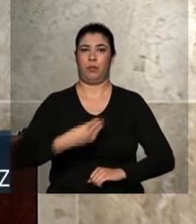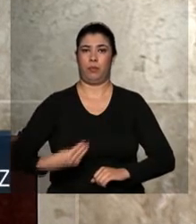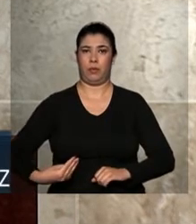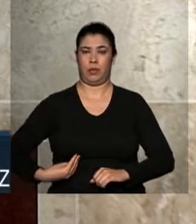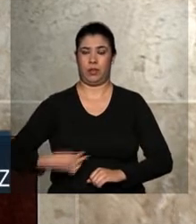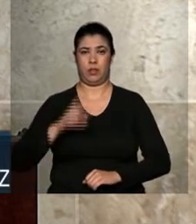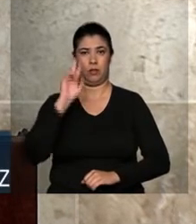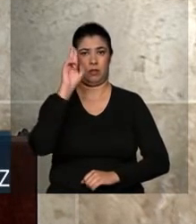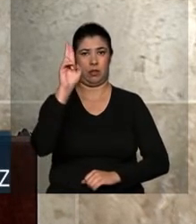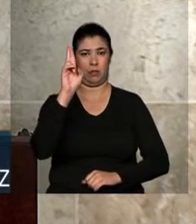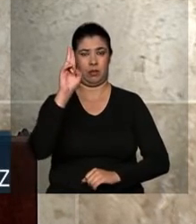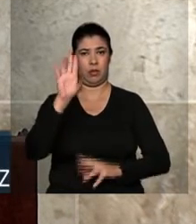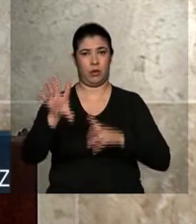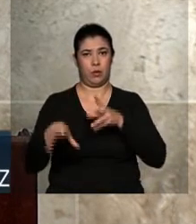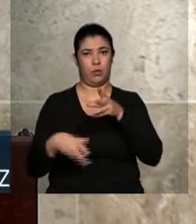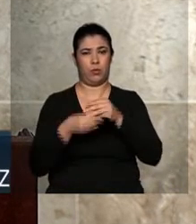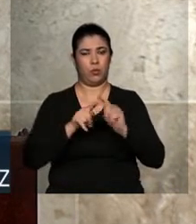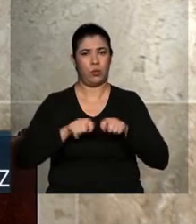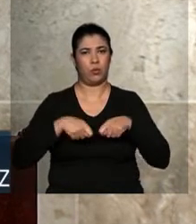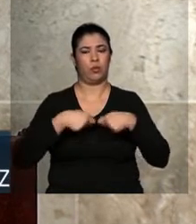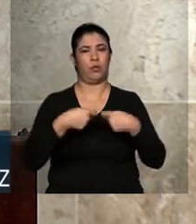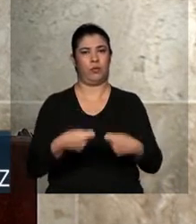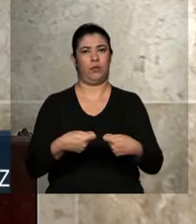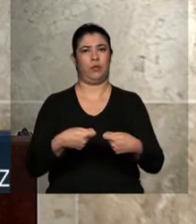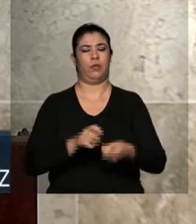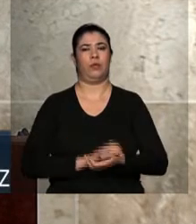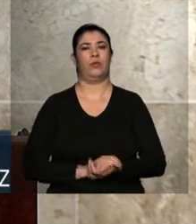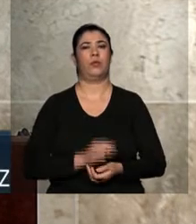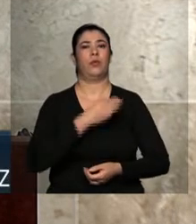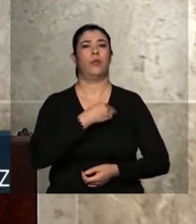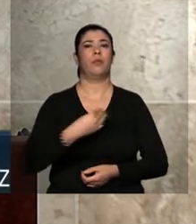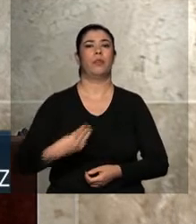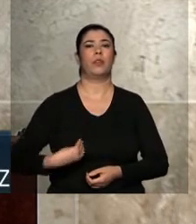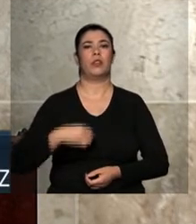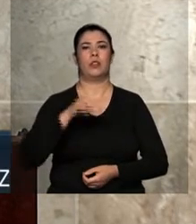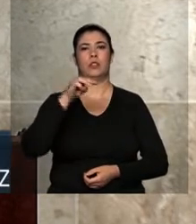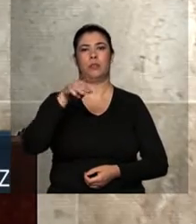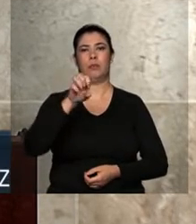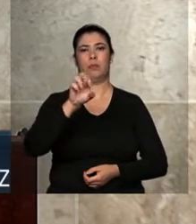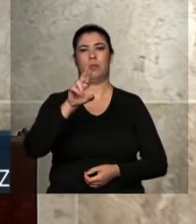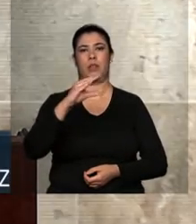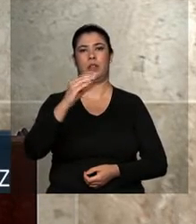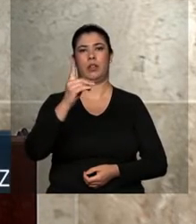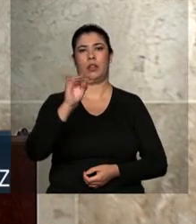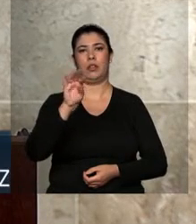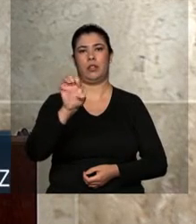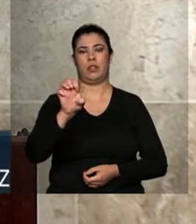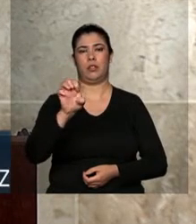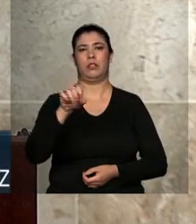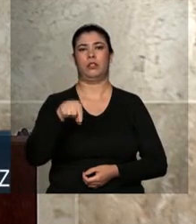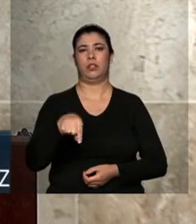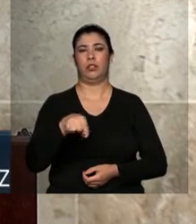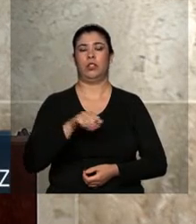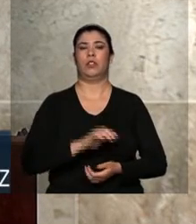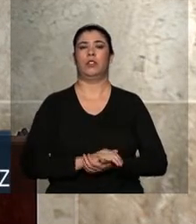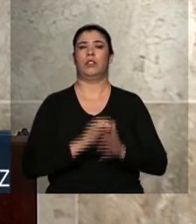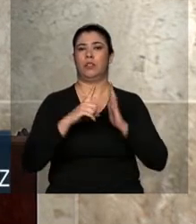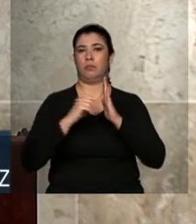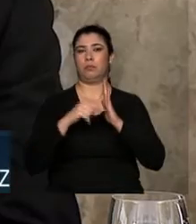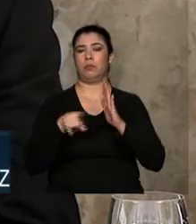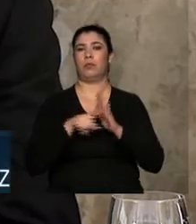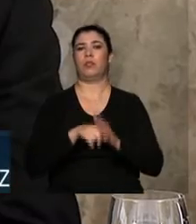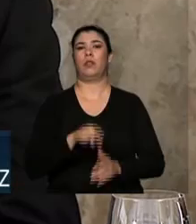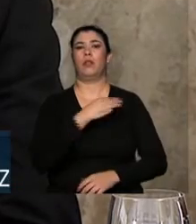presentes que fazem parte desse esforço. O ministro Aloysio Mercadante da Casa Civil, o